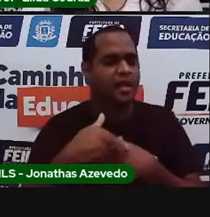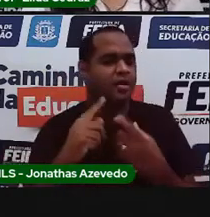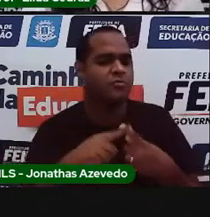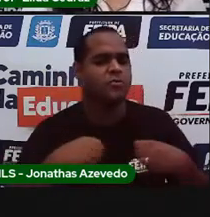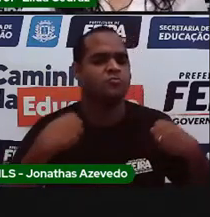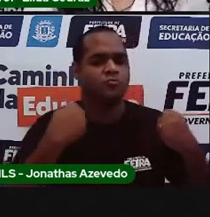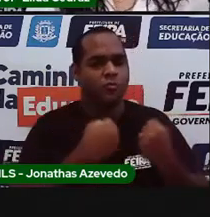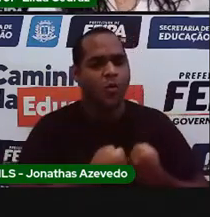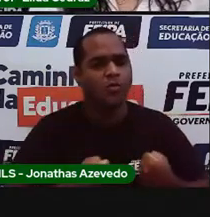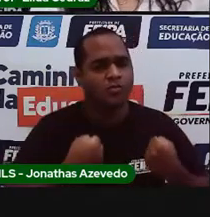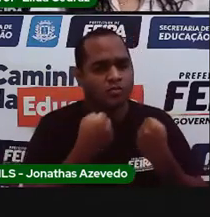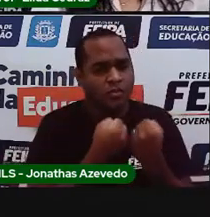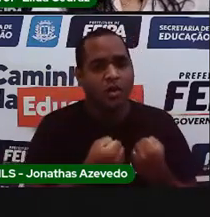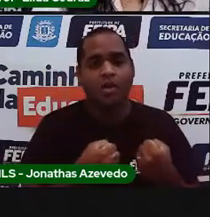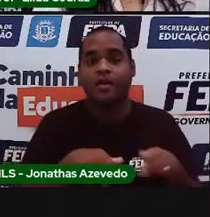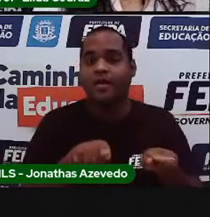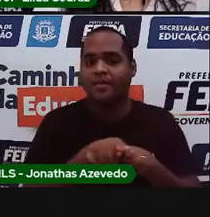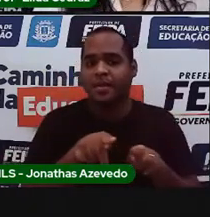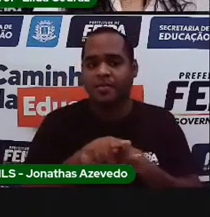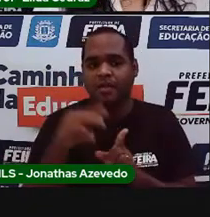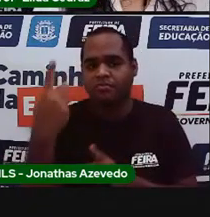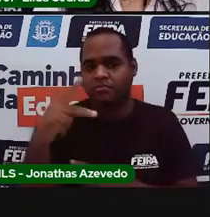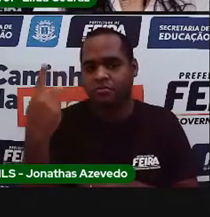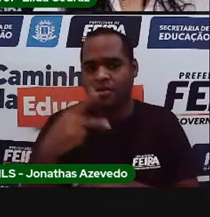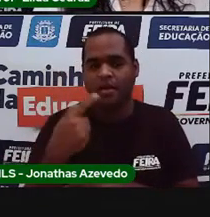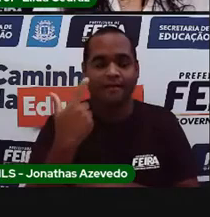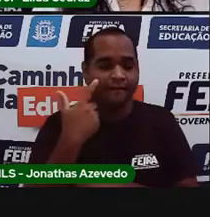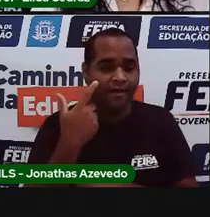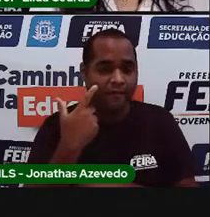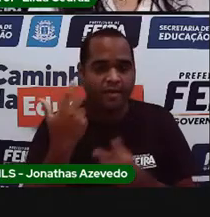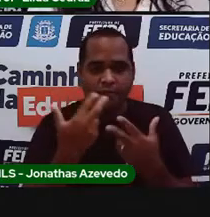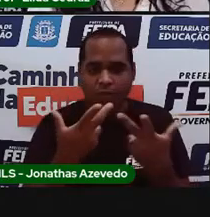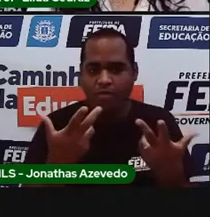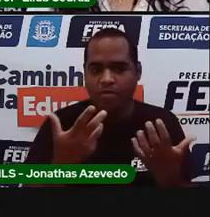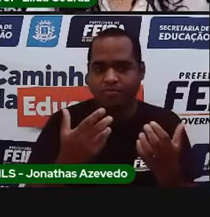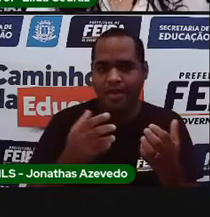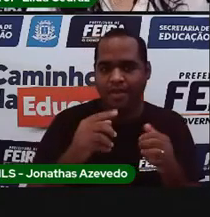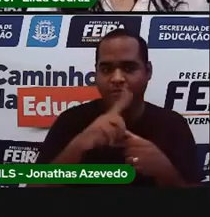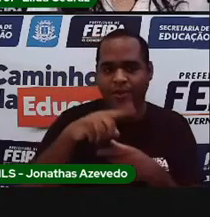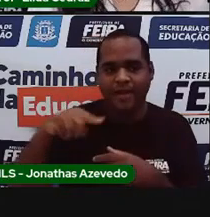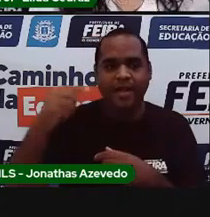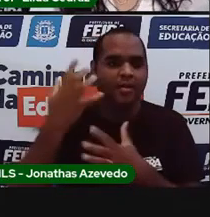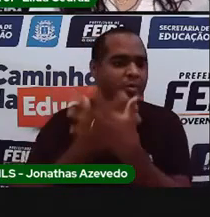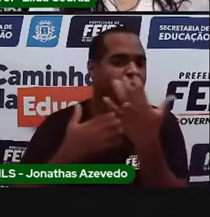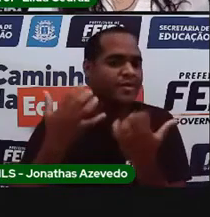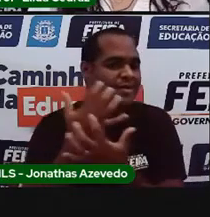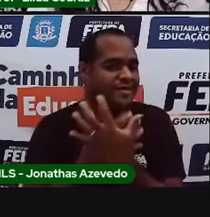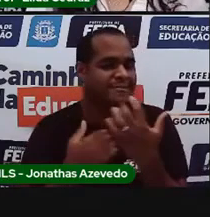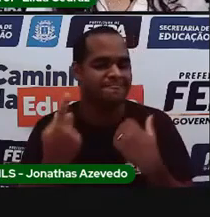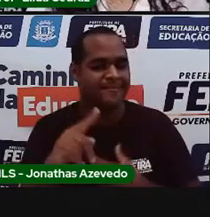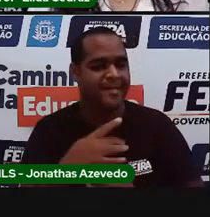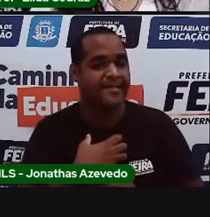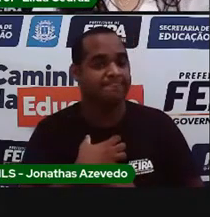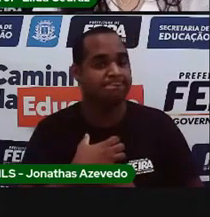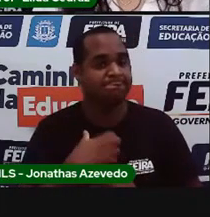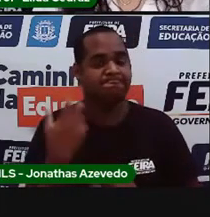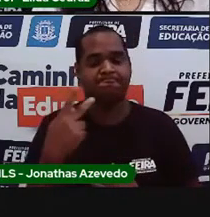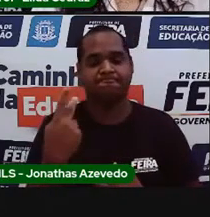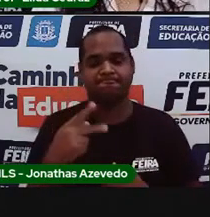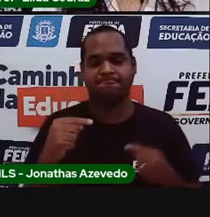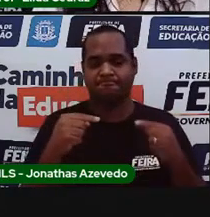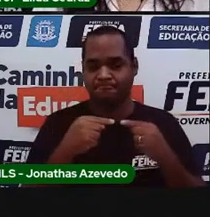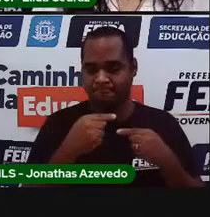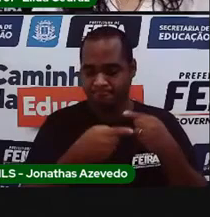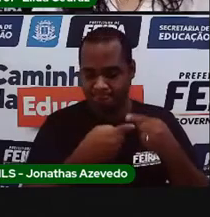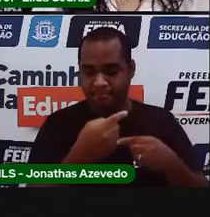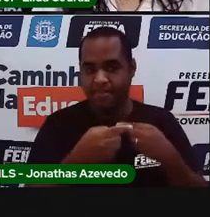lutas, o ritmo e o estilo musical. E, principalmente, a sua tradição